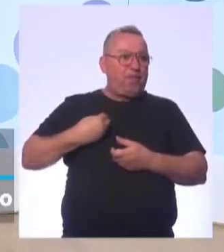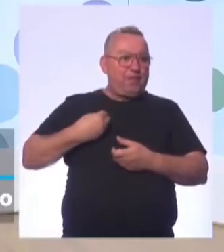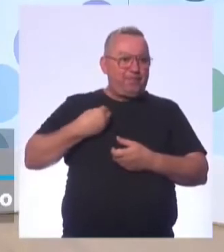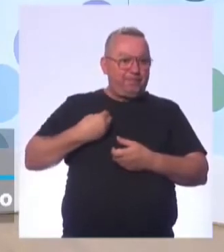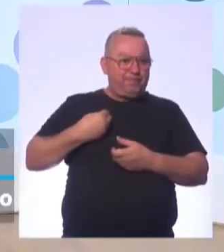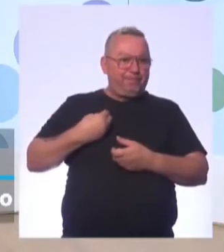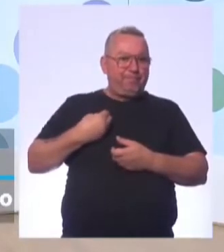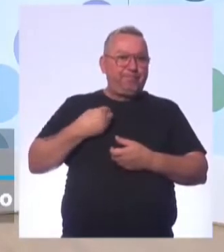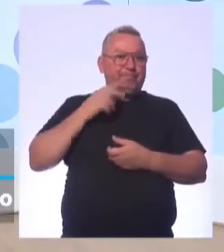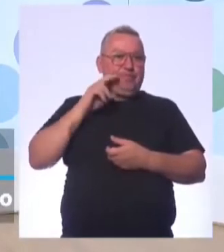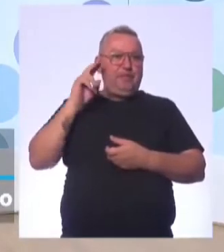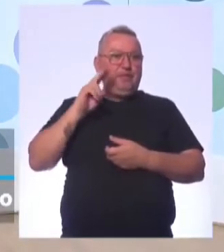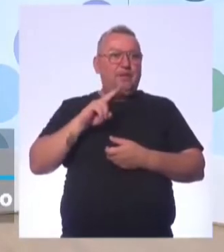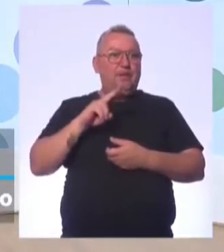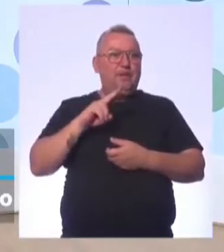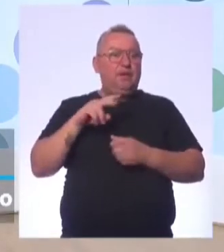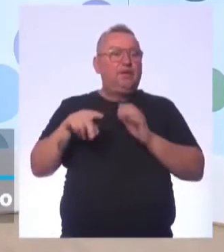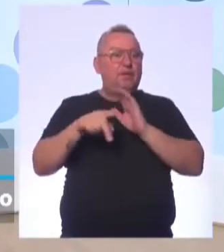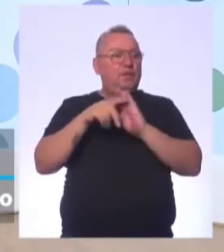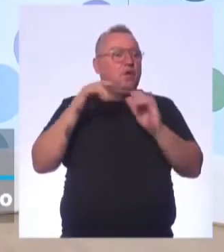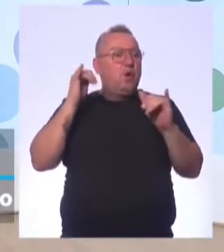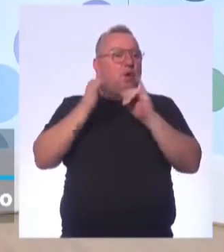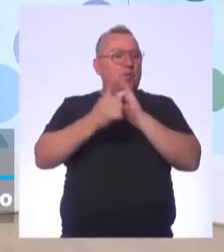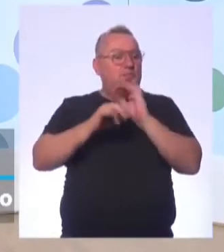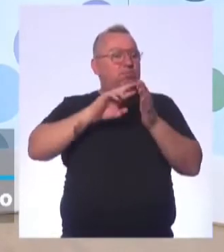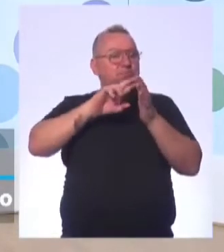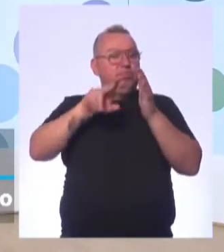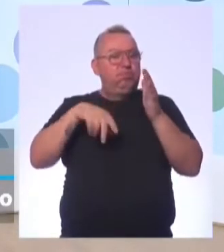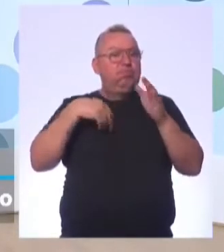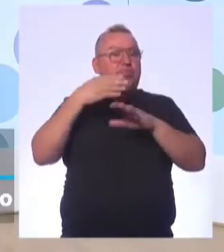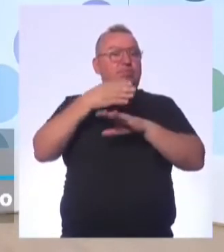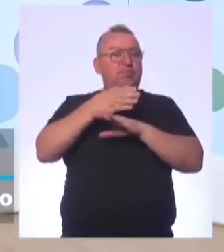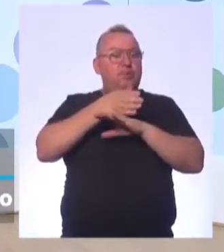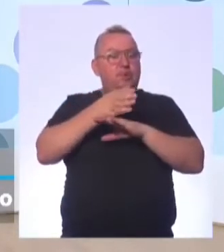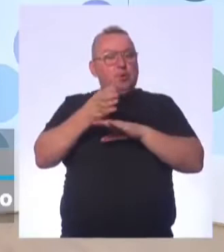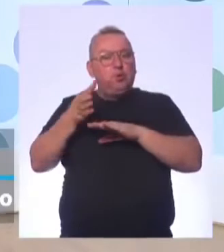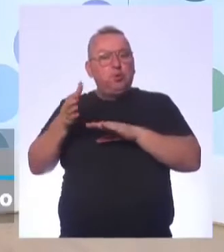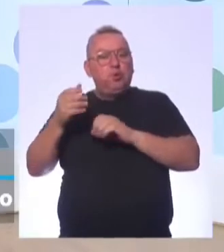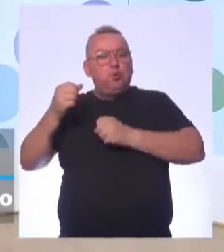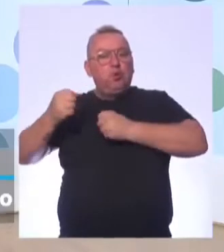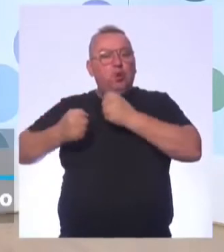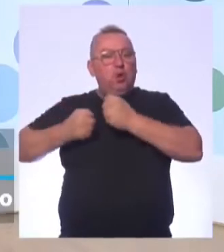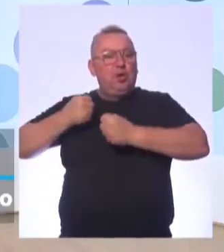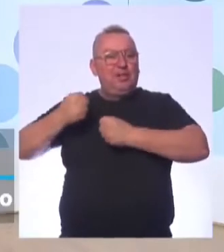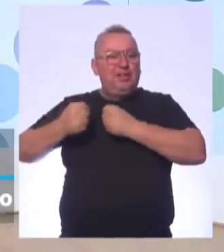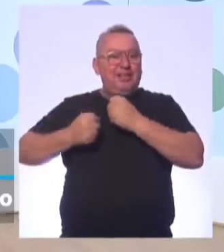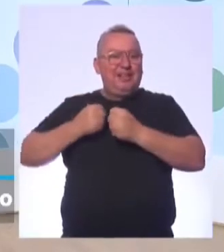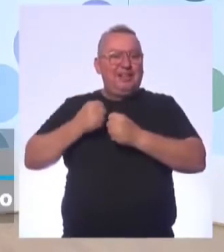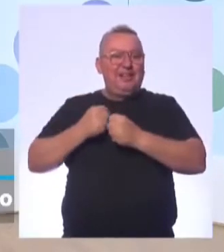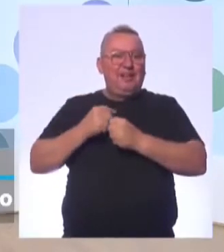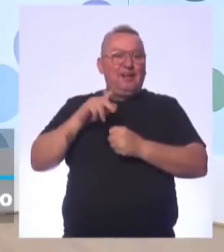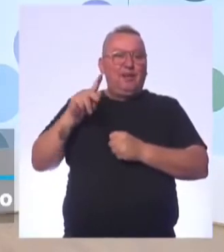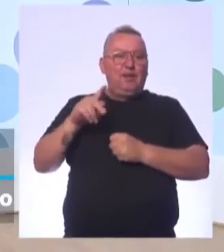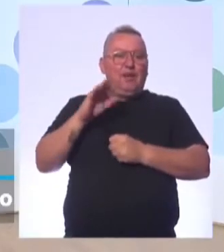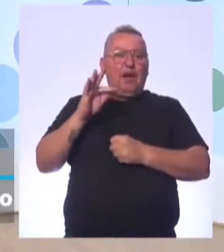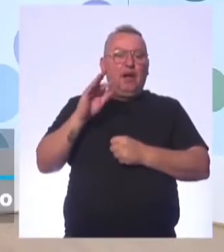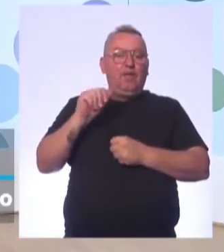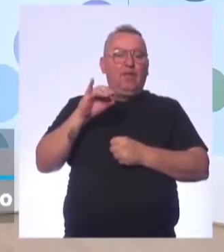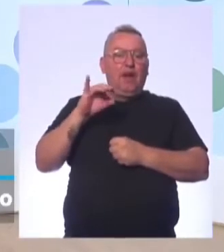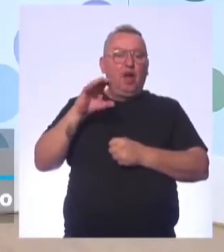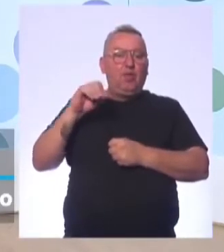Então, vamos lá. Então, o meu era o atletismo mesmo e eu ia para esse lado da corrida. Então, vamos lá. Professor Fábio falou